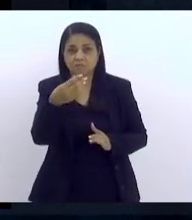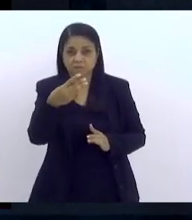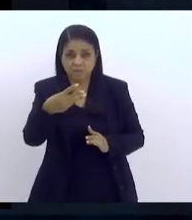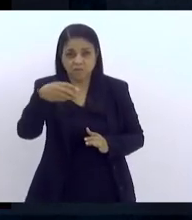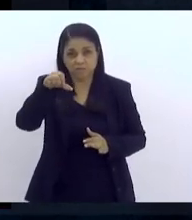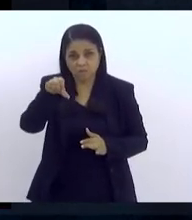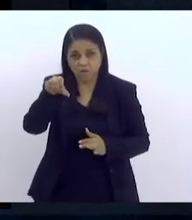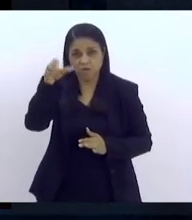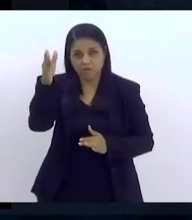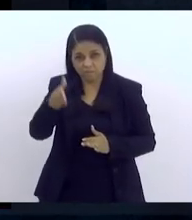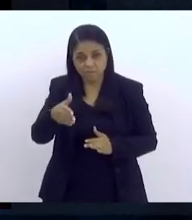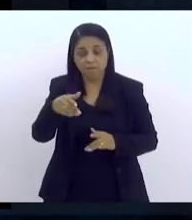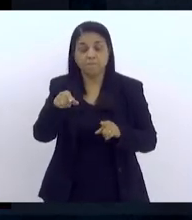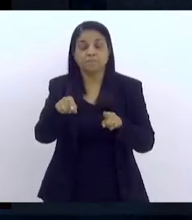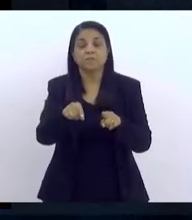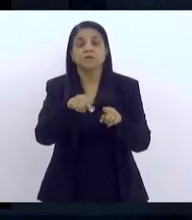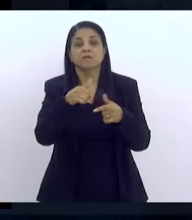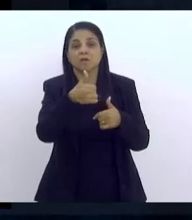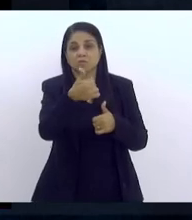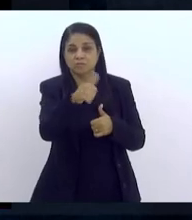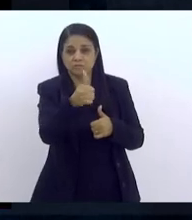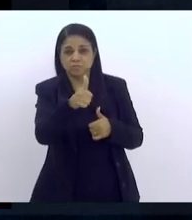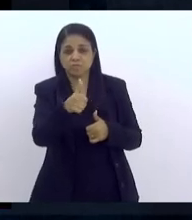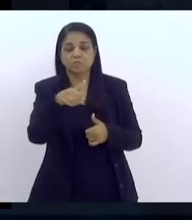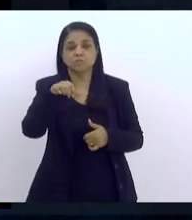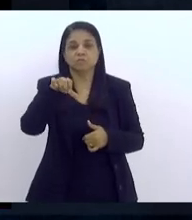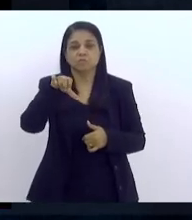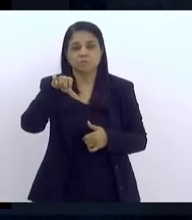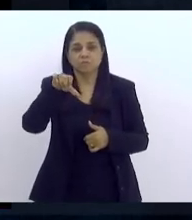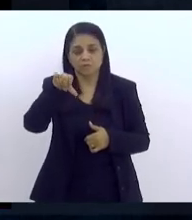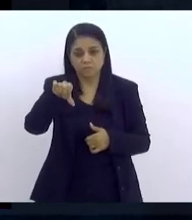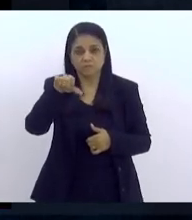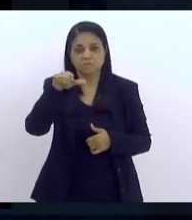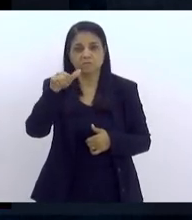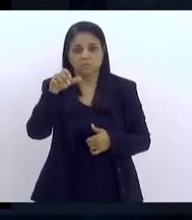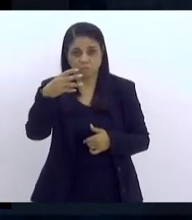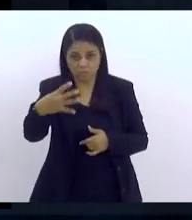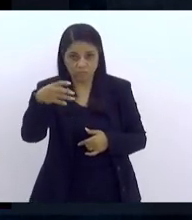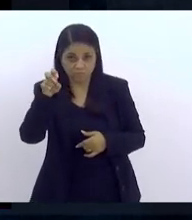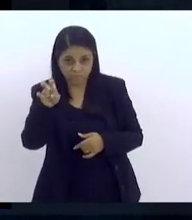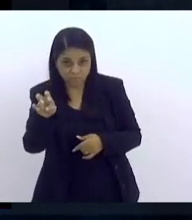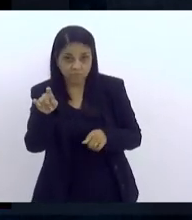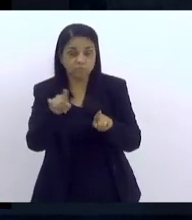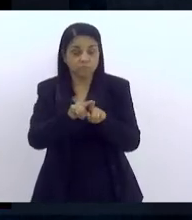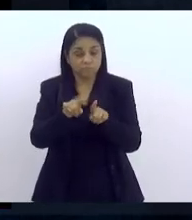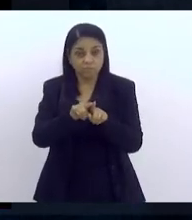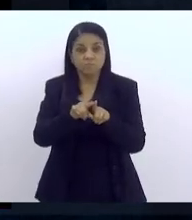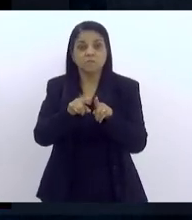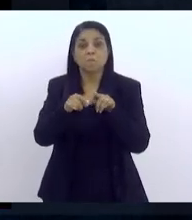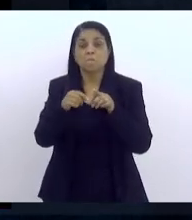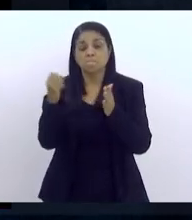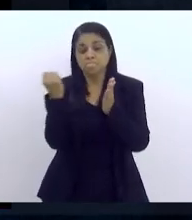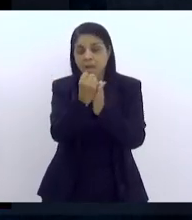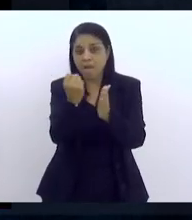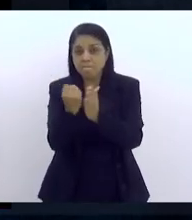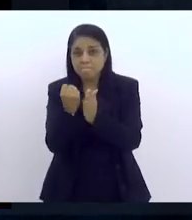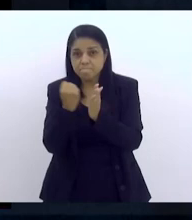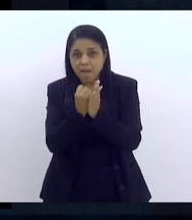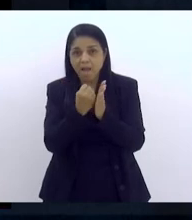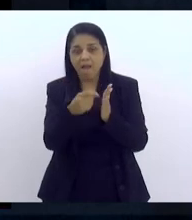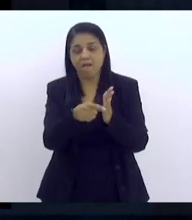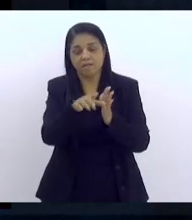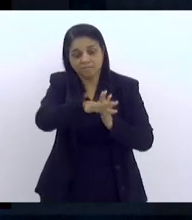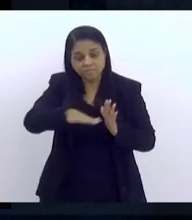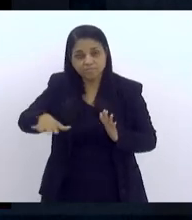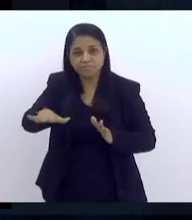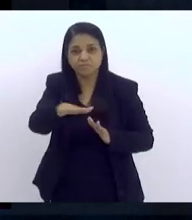.945, que diz que justamente vai demarcar um campo dessa disparidade, tanto